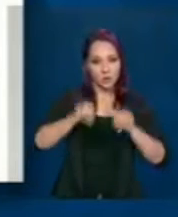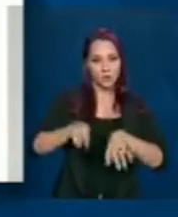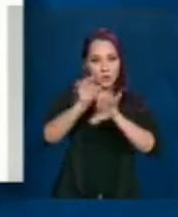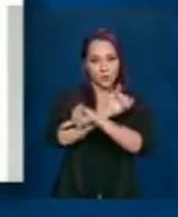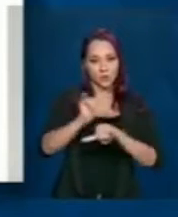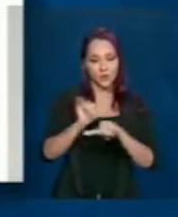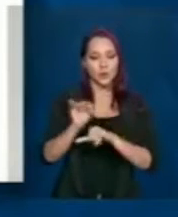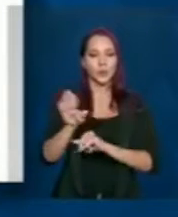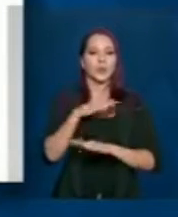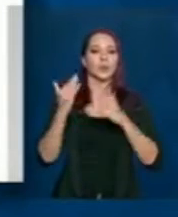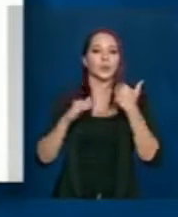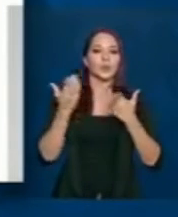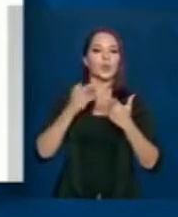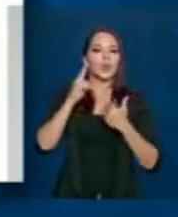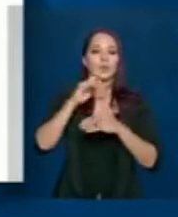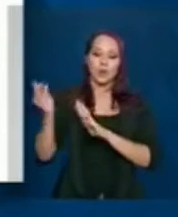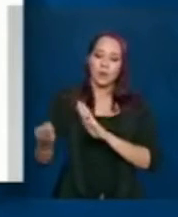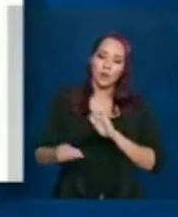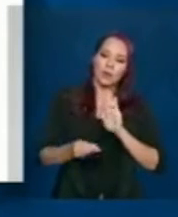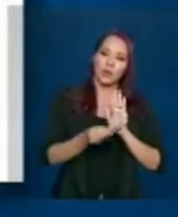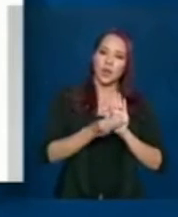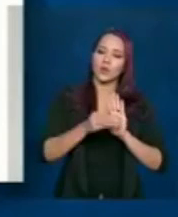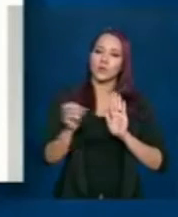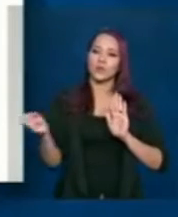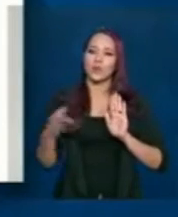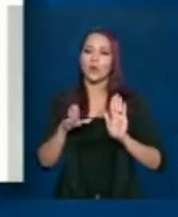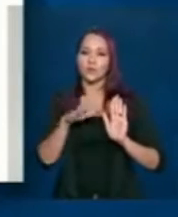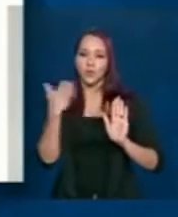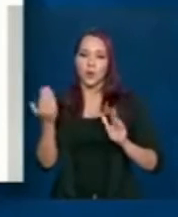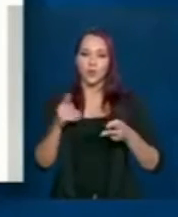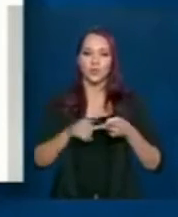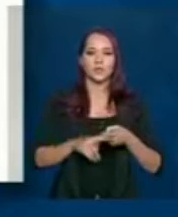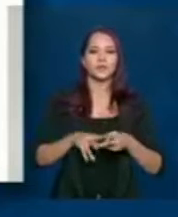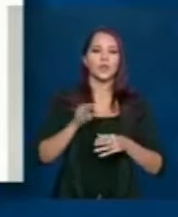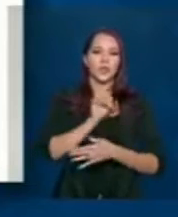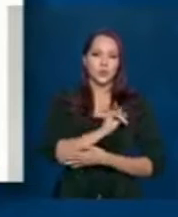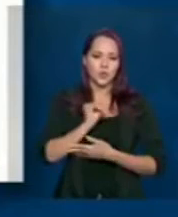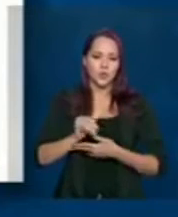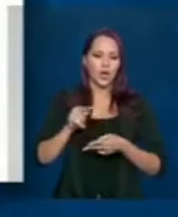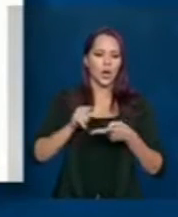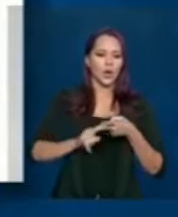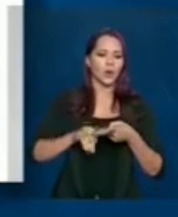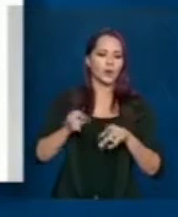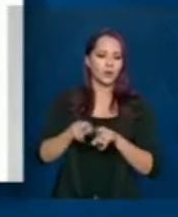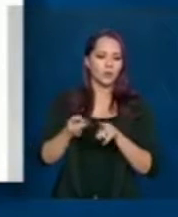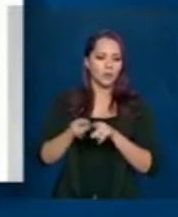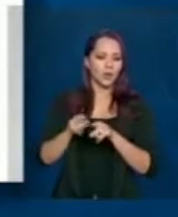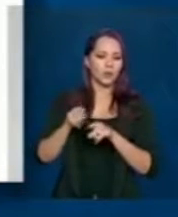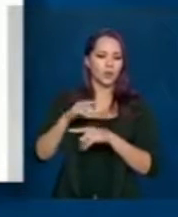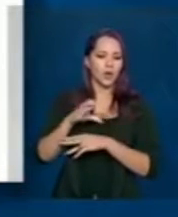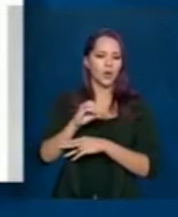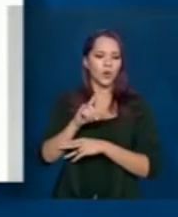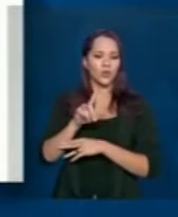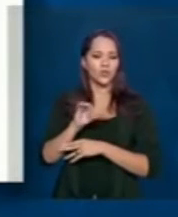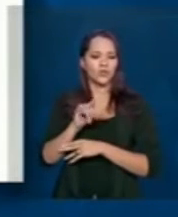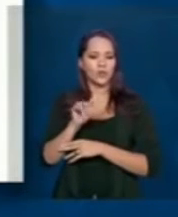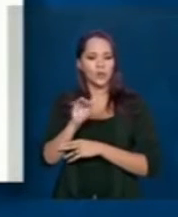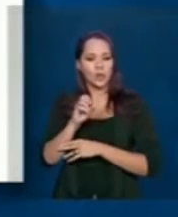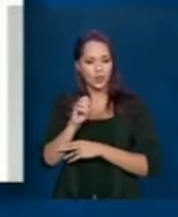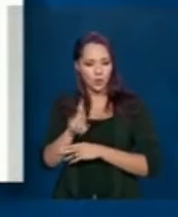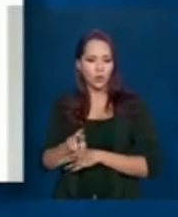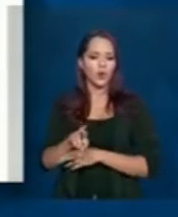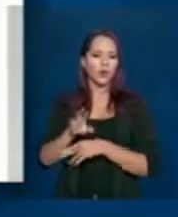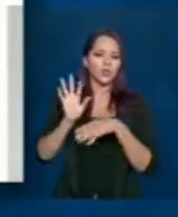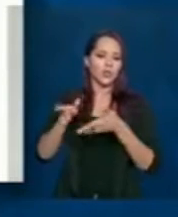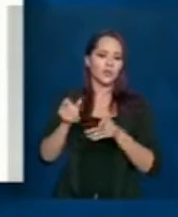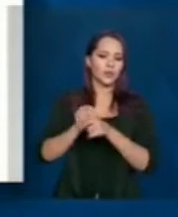de mortalidade, justamente para a inclusão desses novos óbitos, instrucionais, notas para codificadores, fizemos uma série de